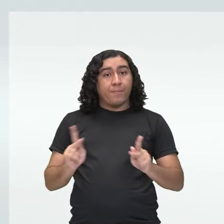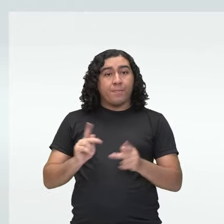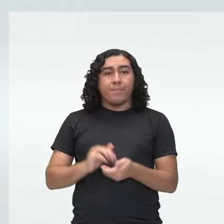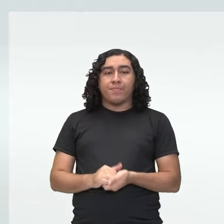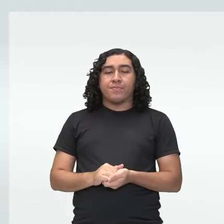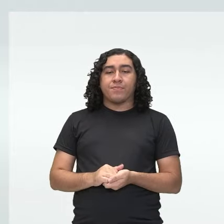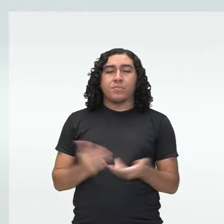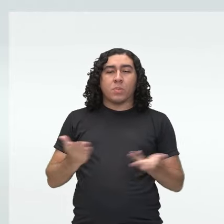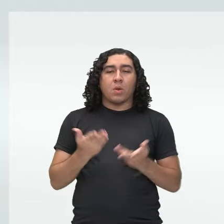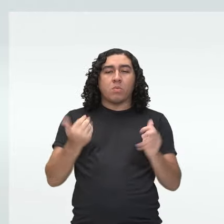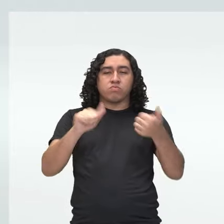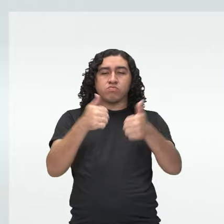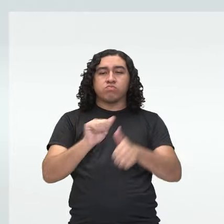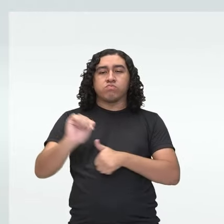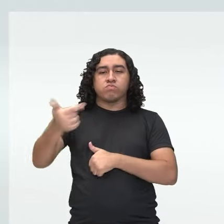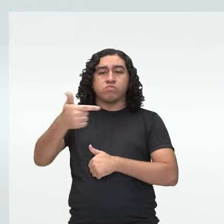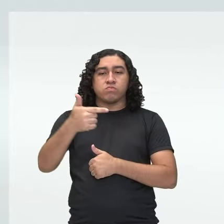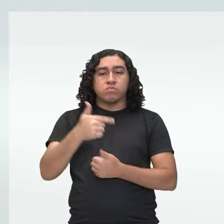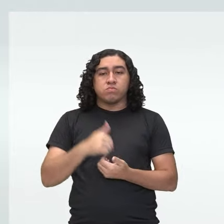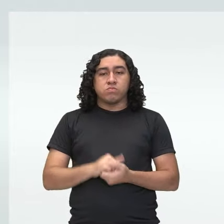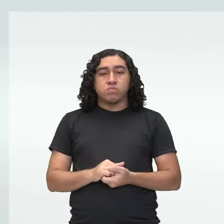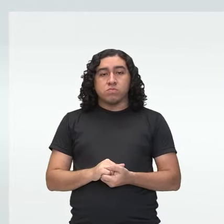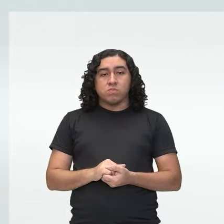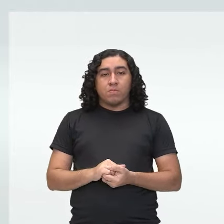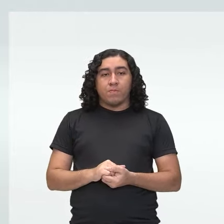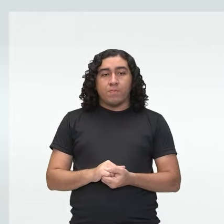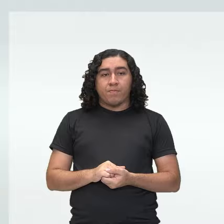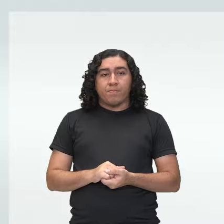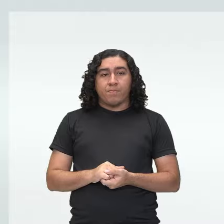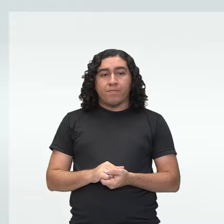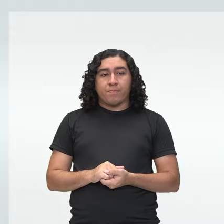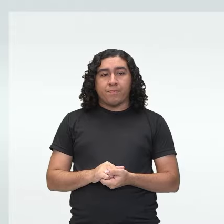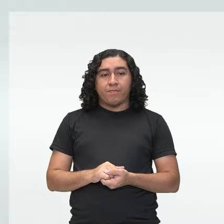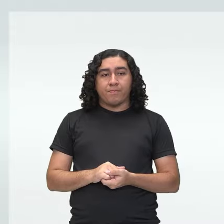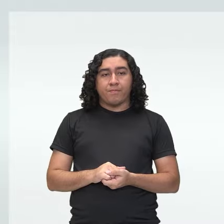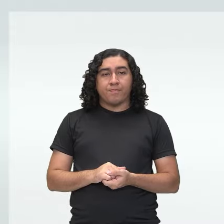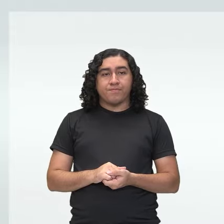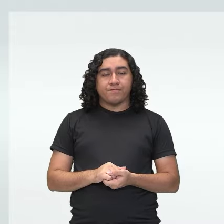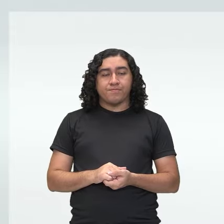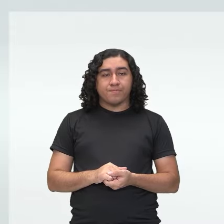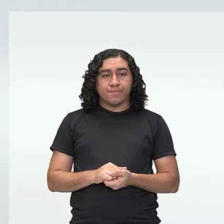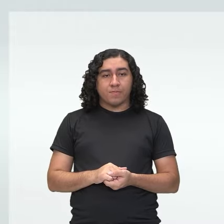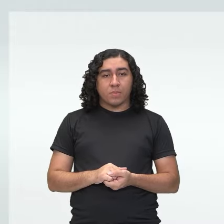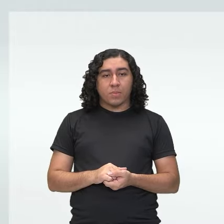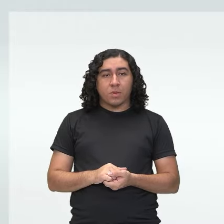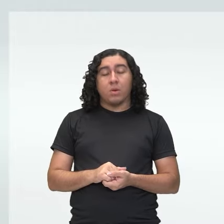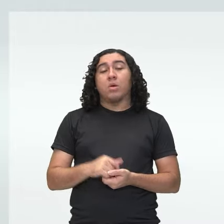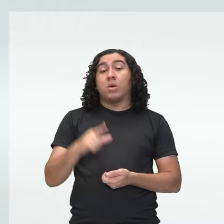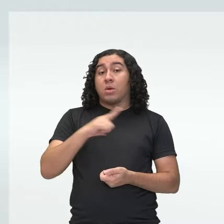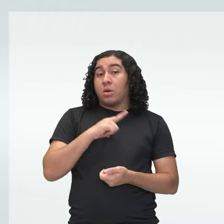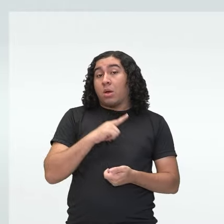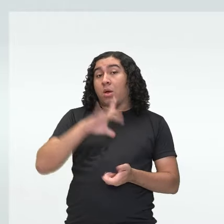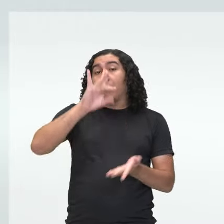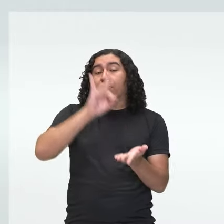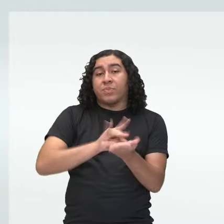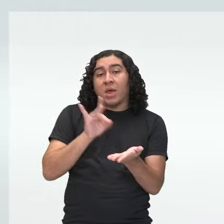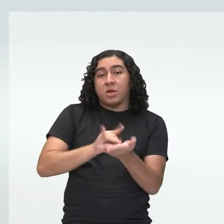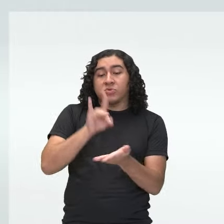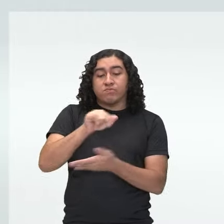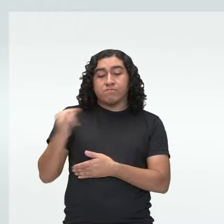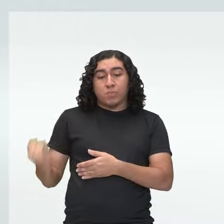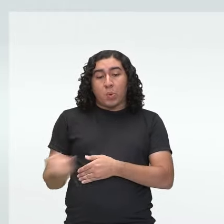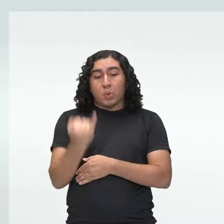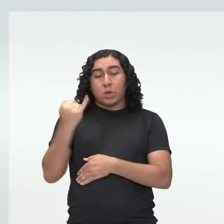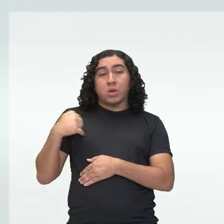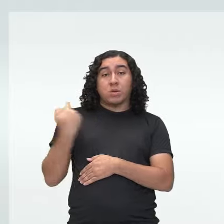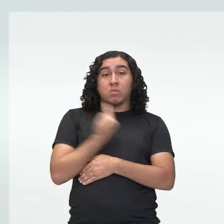vamos observar a nossa próxima animação, que ela vai trazer aqui pra gente exatamente essa importância de a